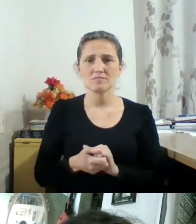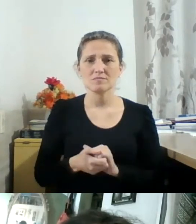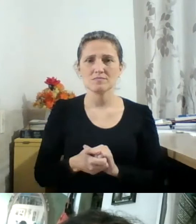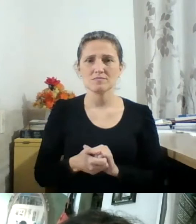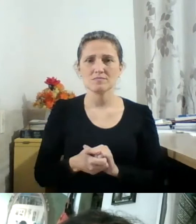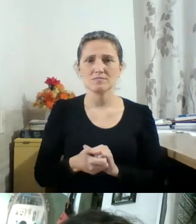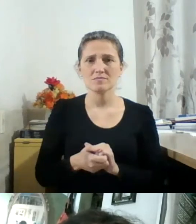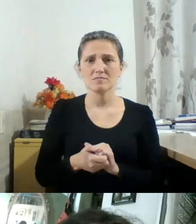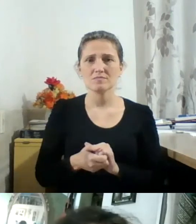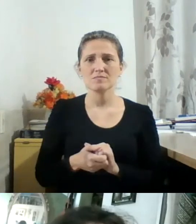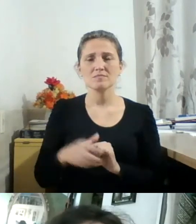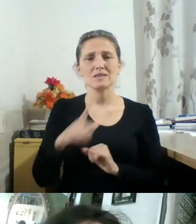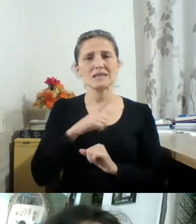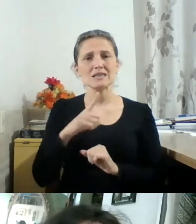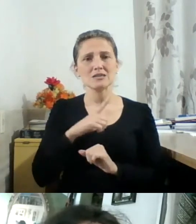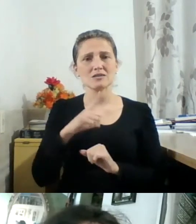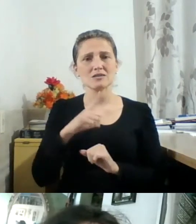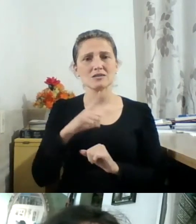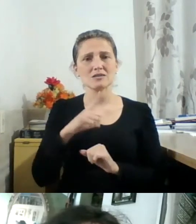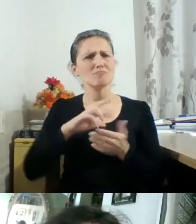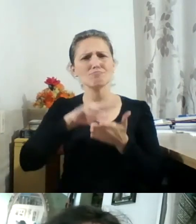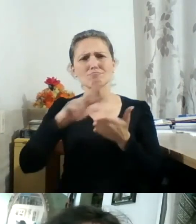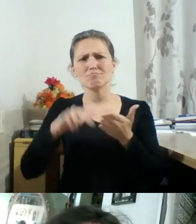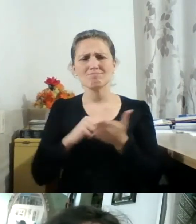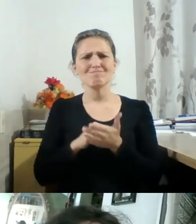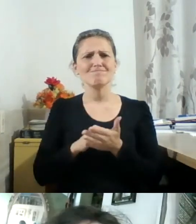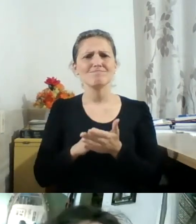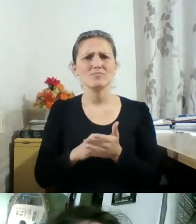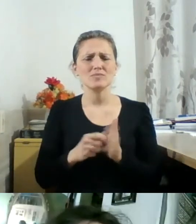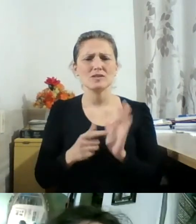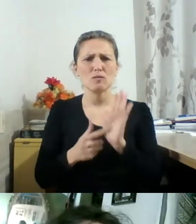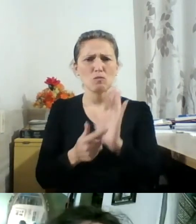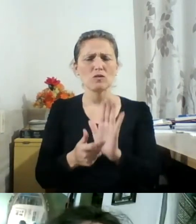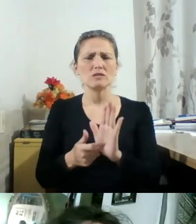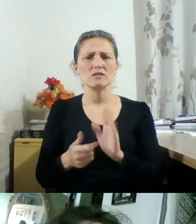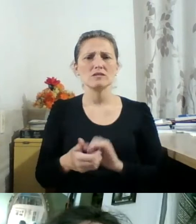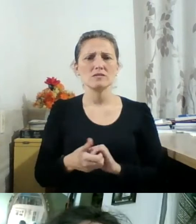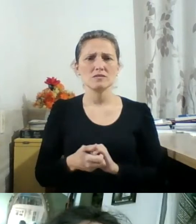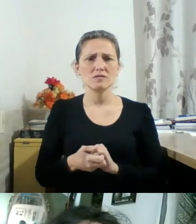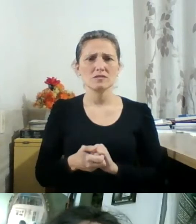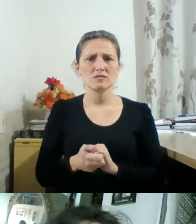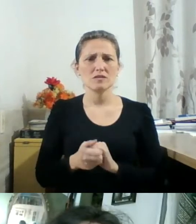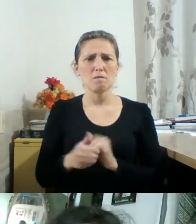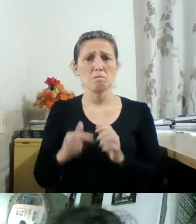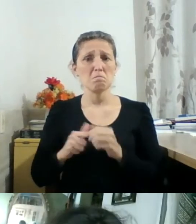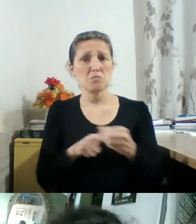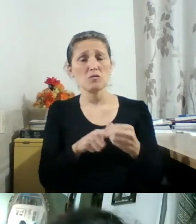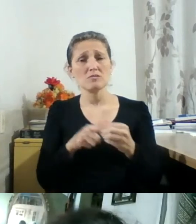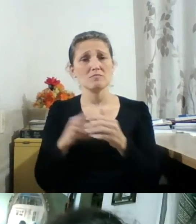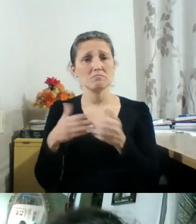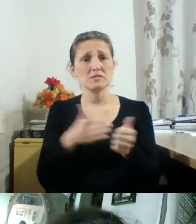tem servido de pistas, tem servido de pontos de partida para muitos